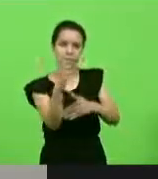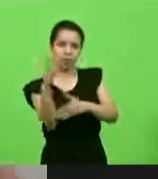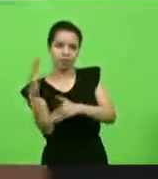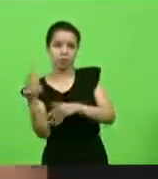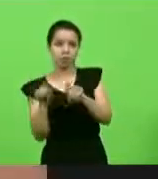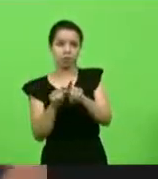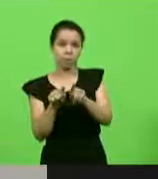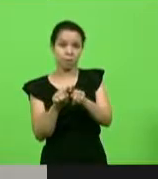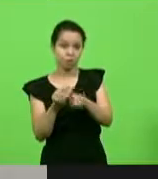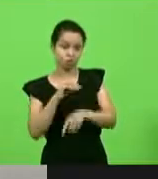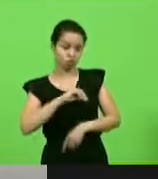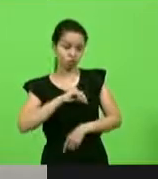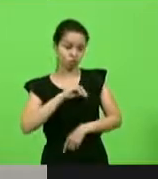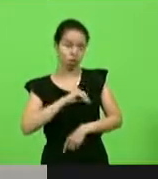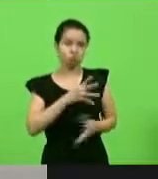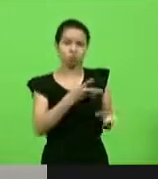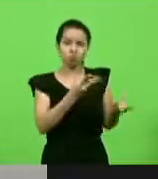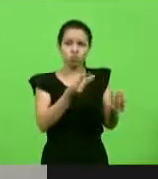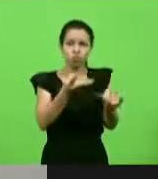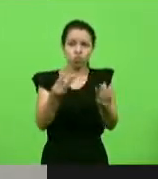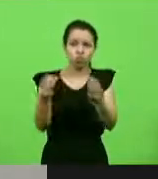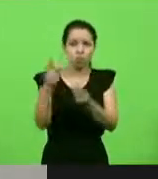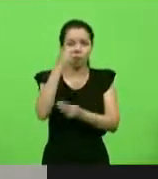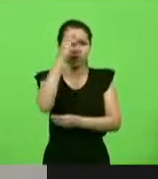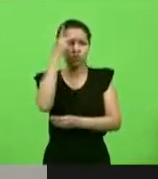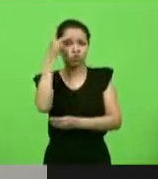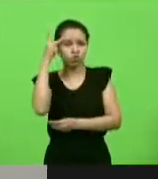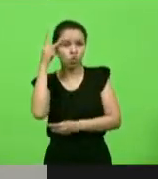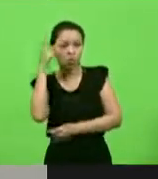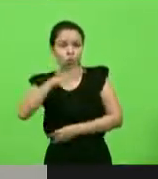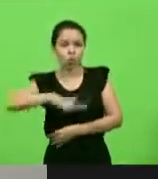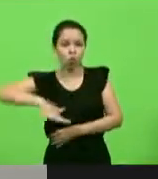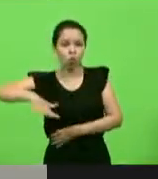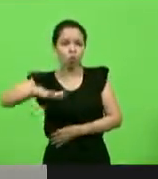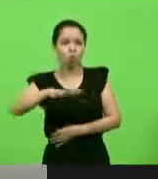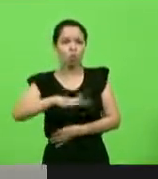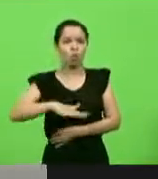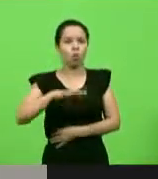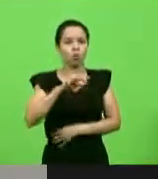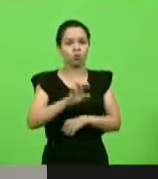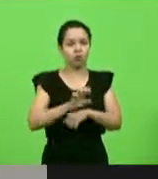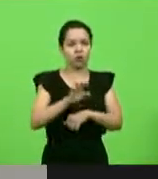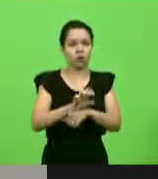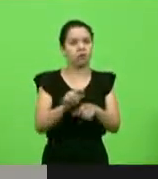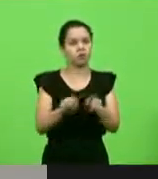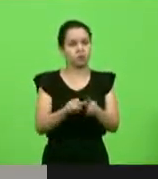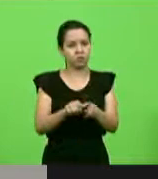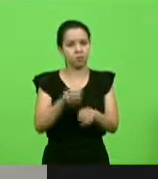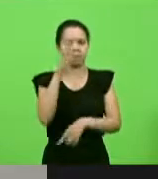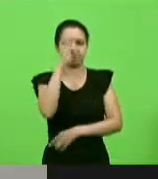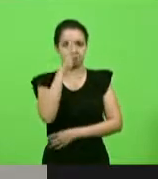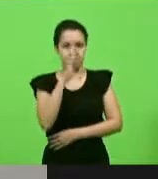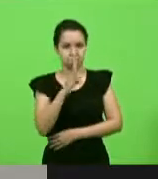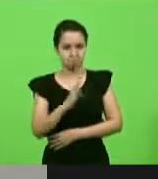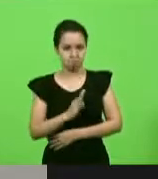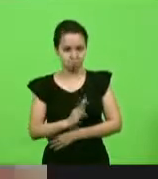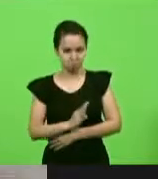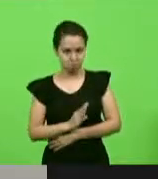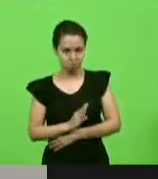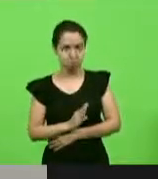por todos os territórios deste nosso Estado, deste nosso país. por isso que